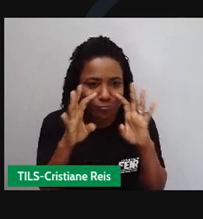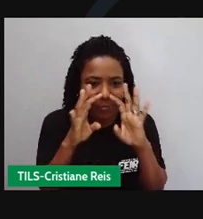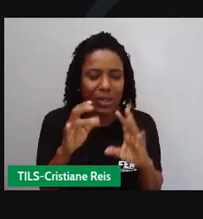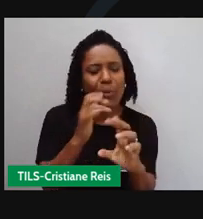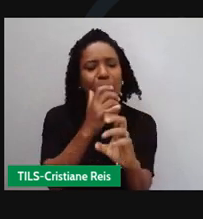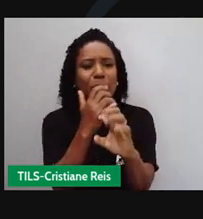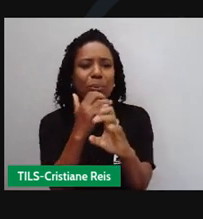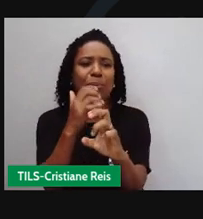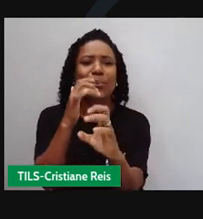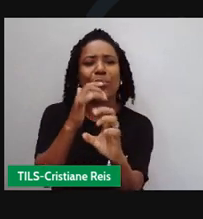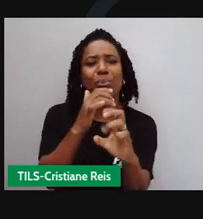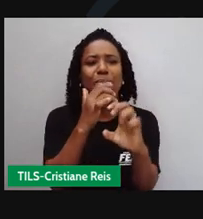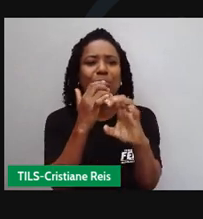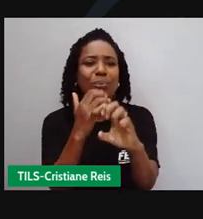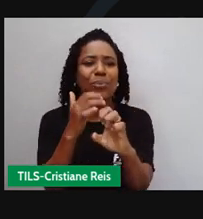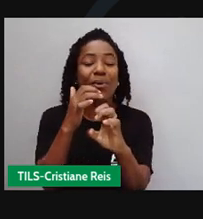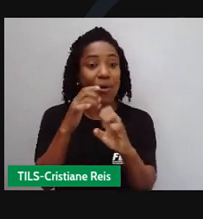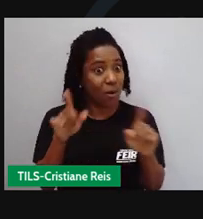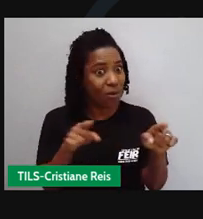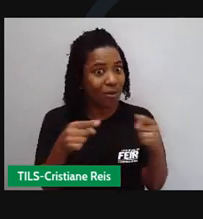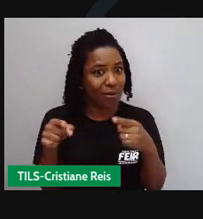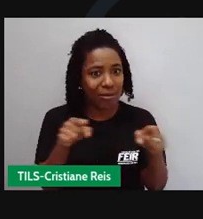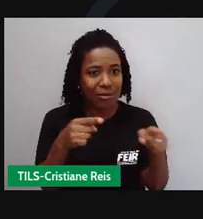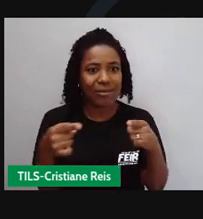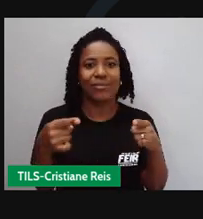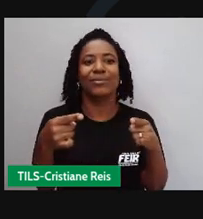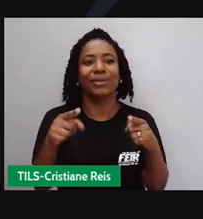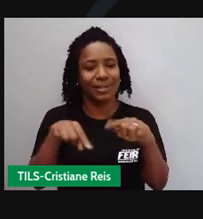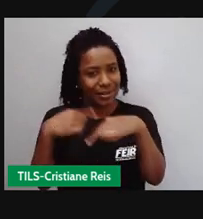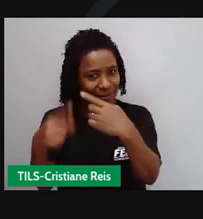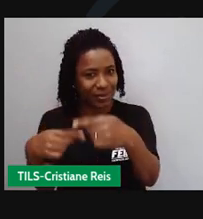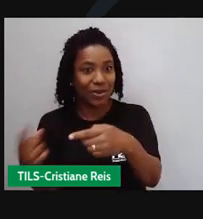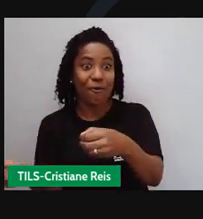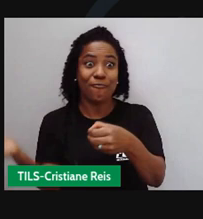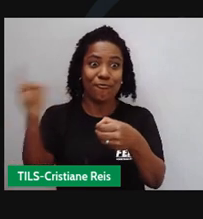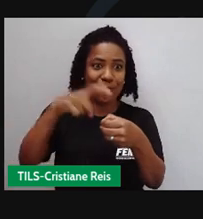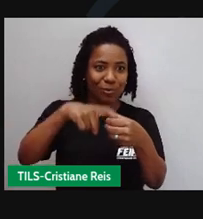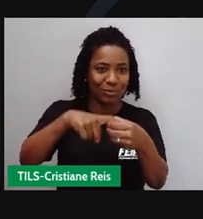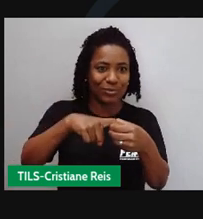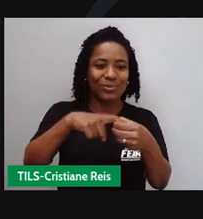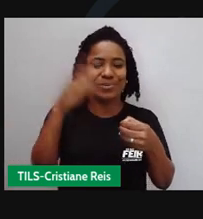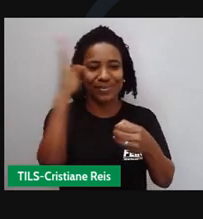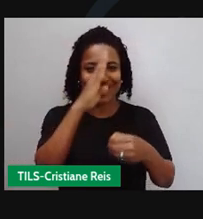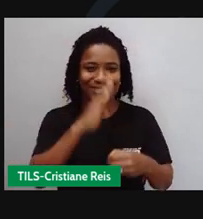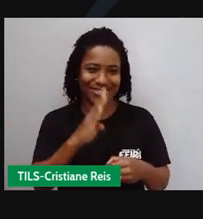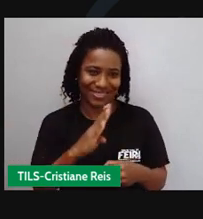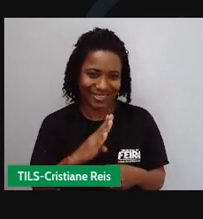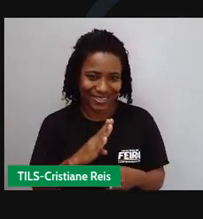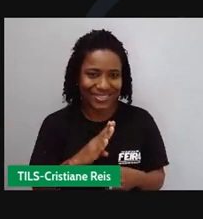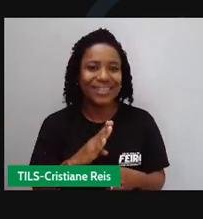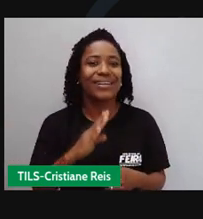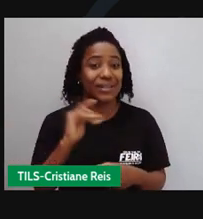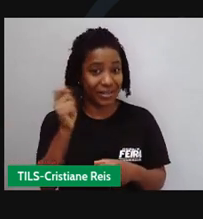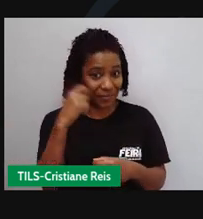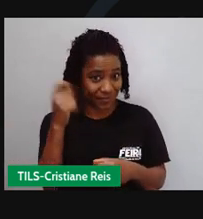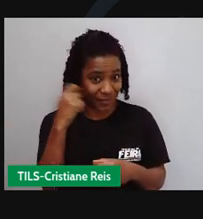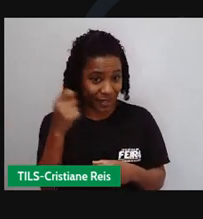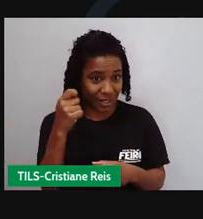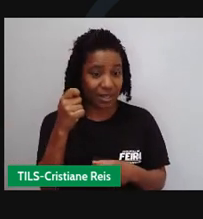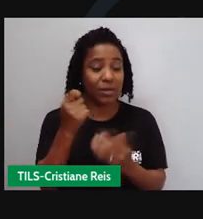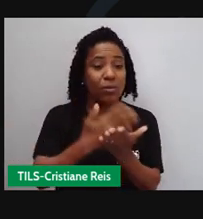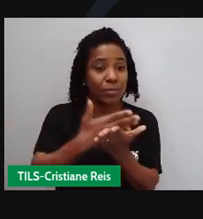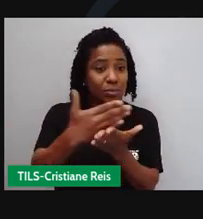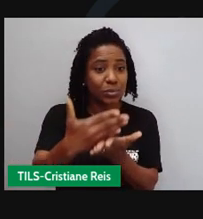De volta a Porto Alegre em 1956, Luiz começou a trabalhar no departamento de arte da